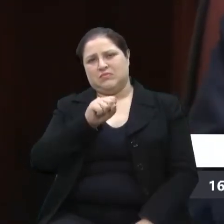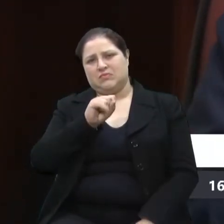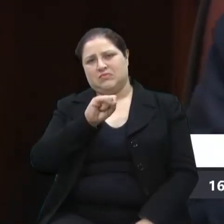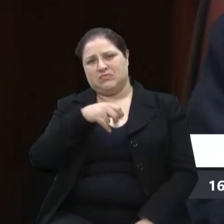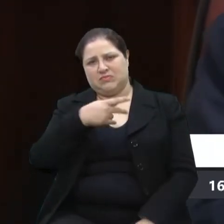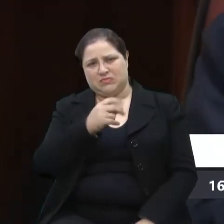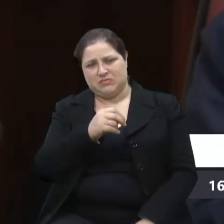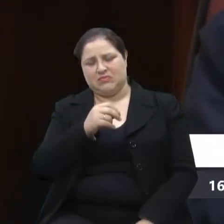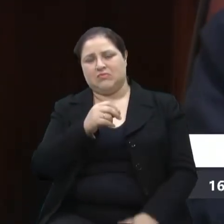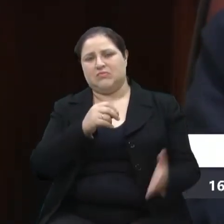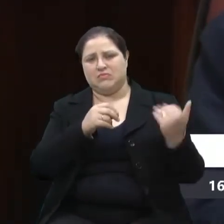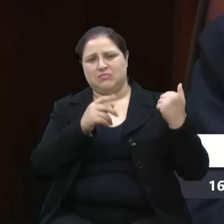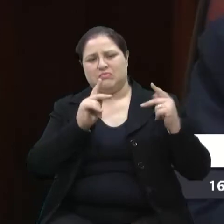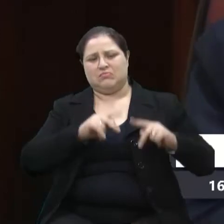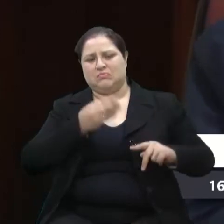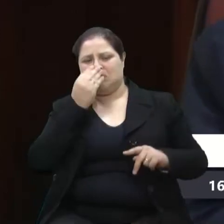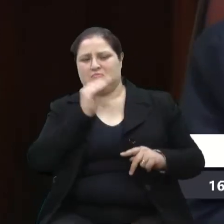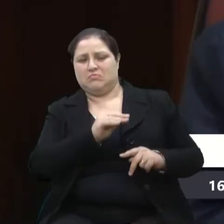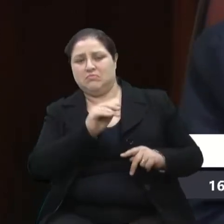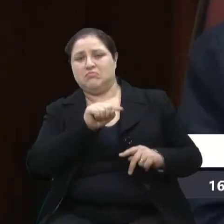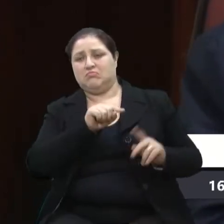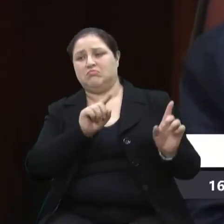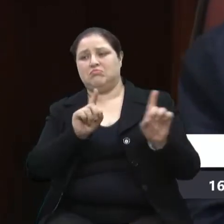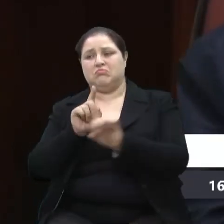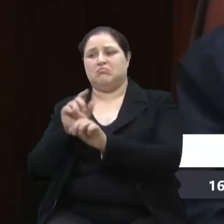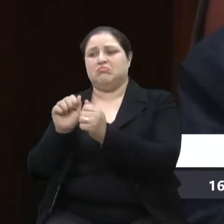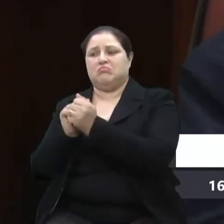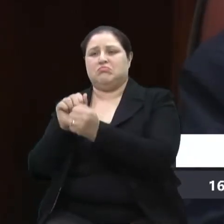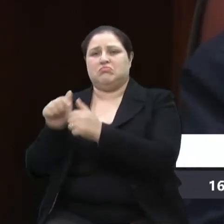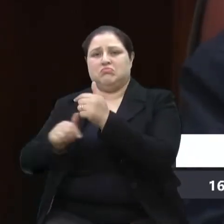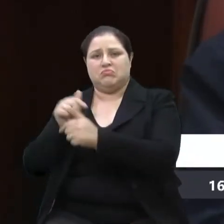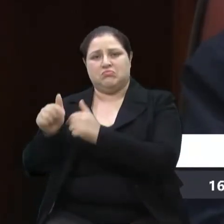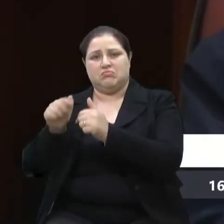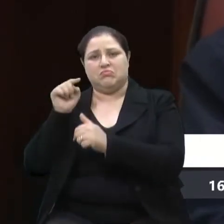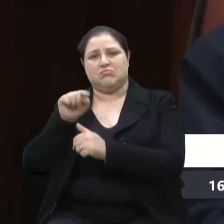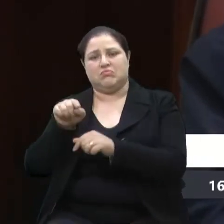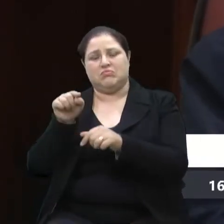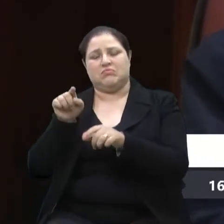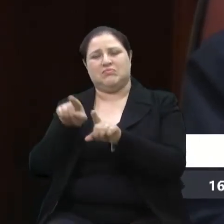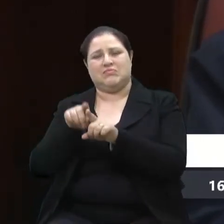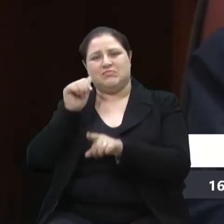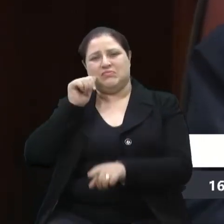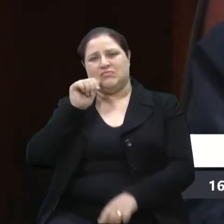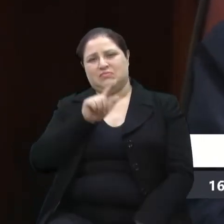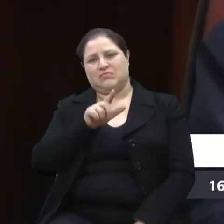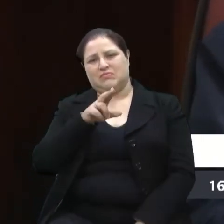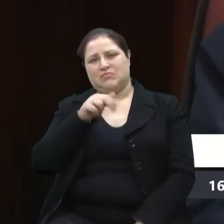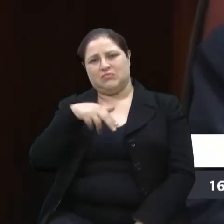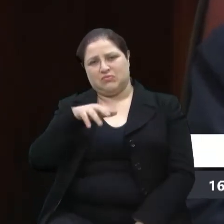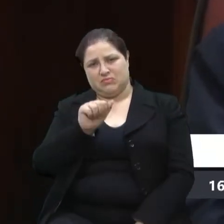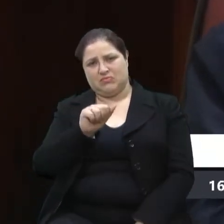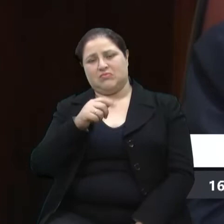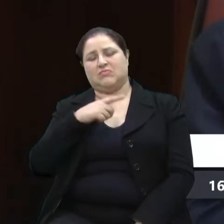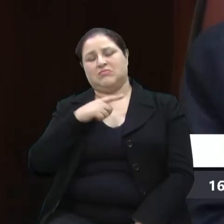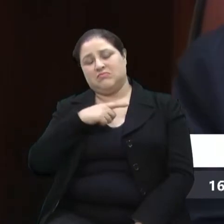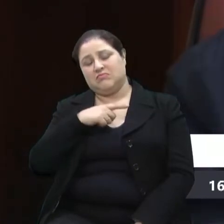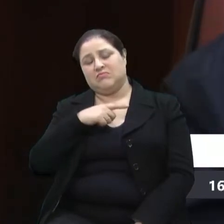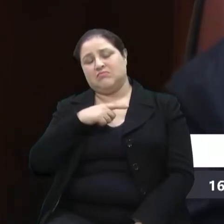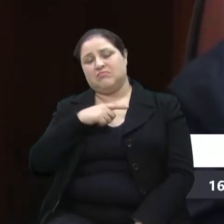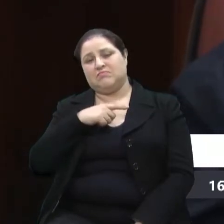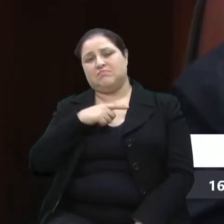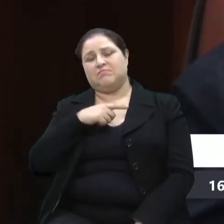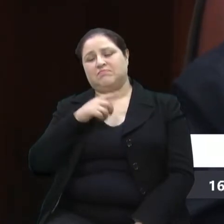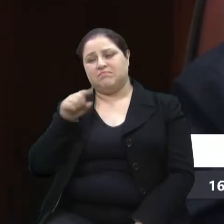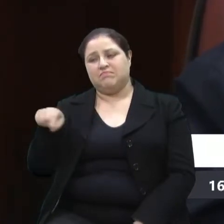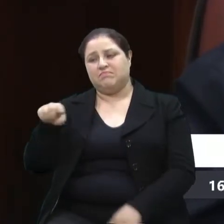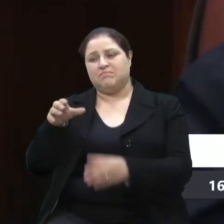início de muita coisa boa que ainda virá nessas pessoas que acreditam. Temos problemas, mas muito